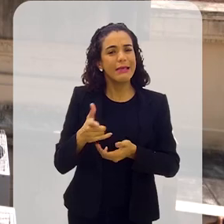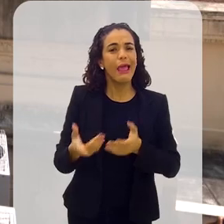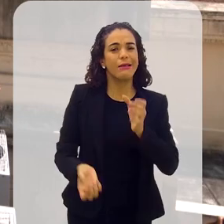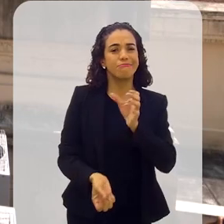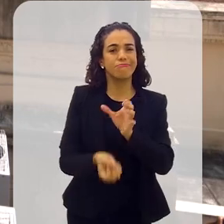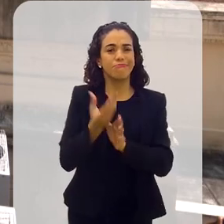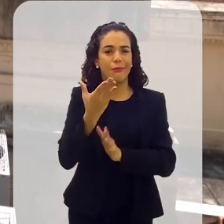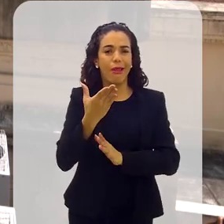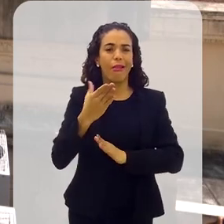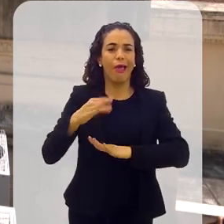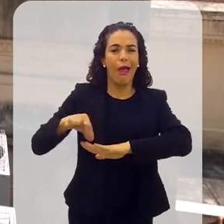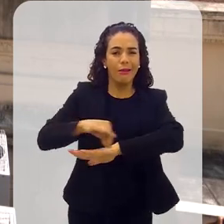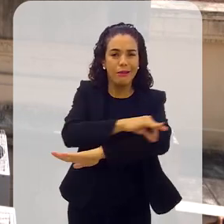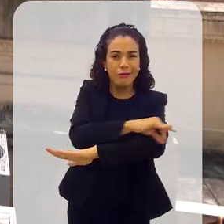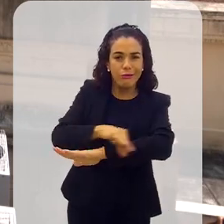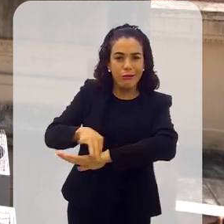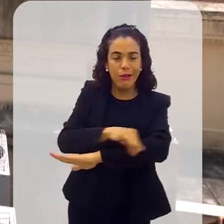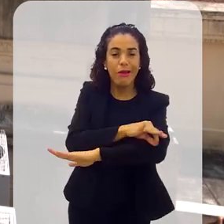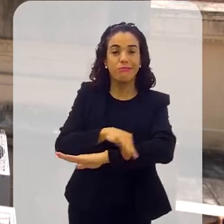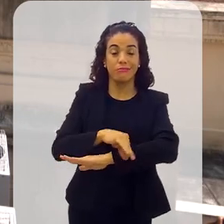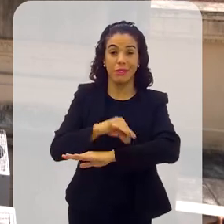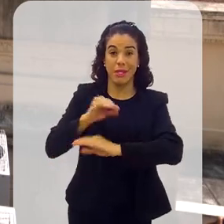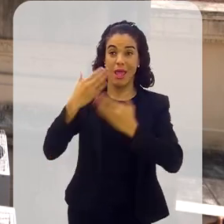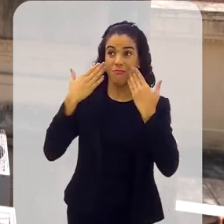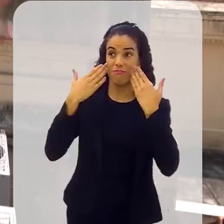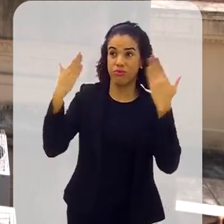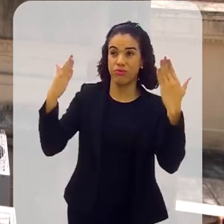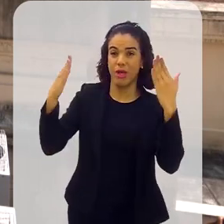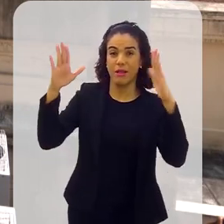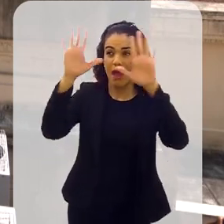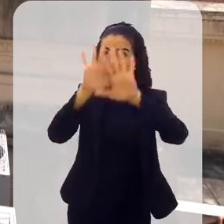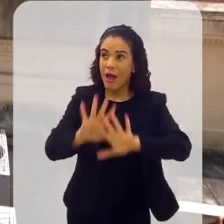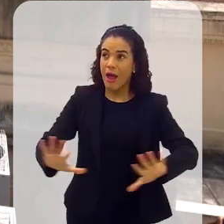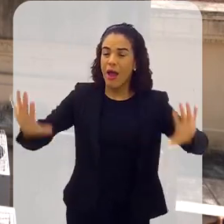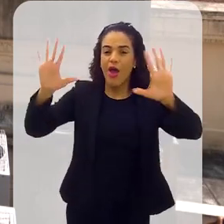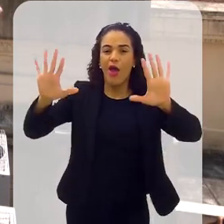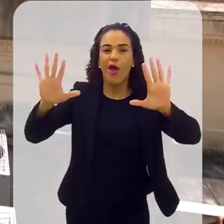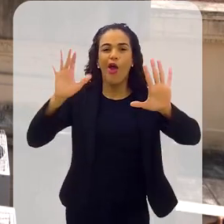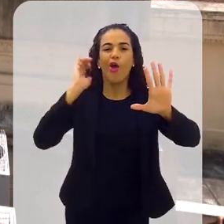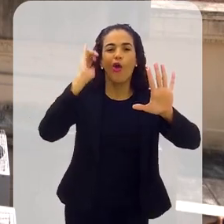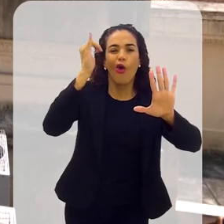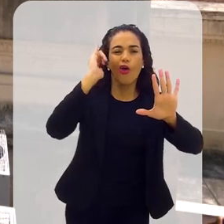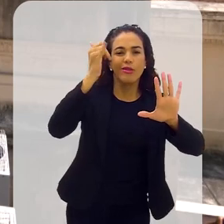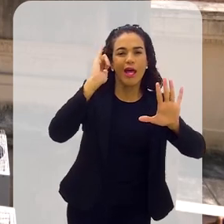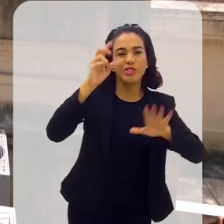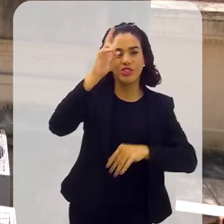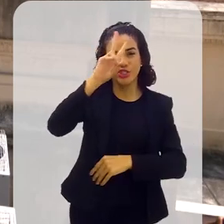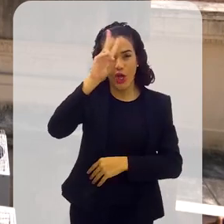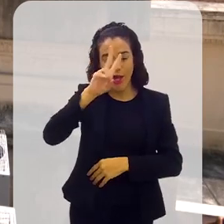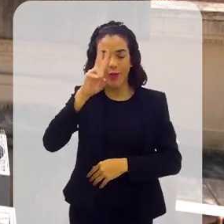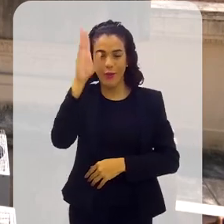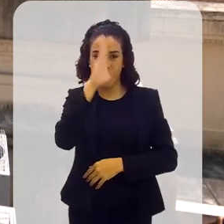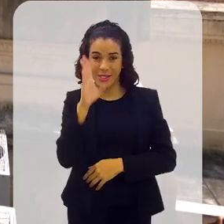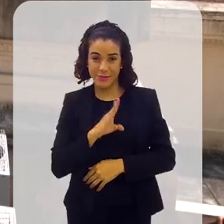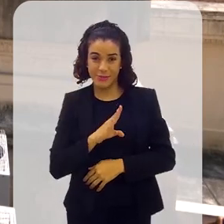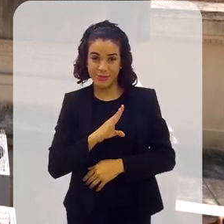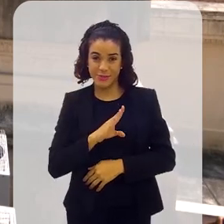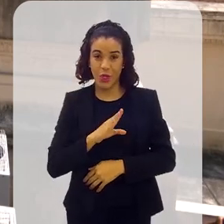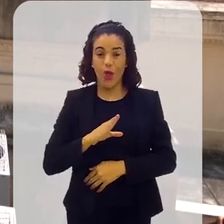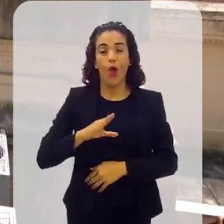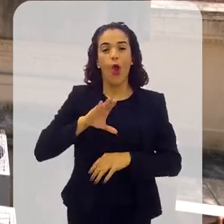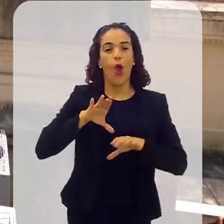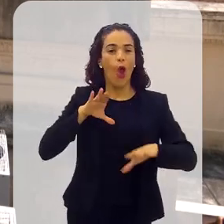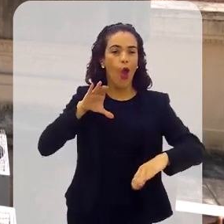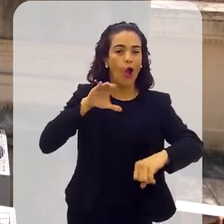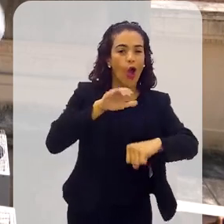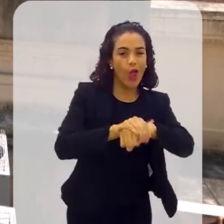Idealizou-se, no programa artístico e arquitetônico, que a narrativa da fachada contasse a história do Brasil. Colônia, monarquia e